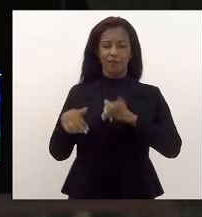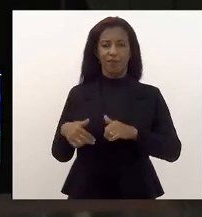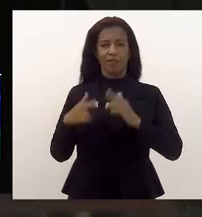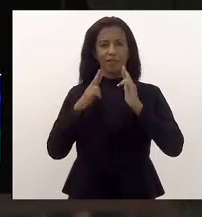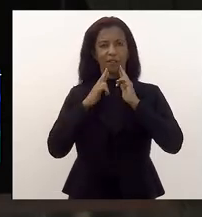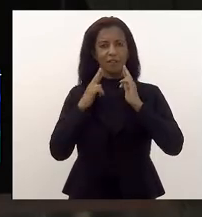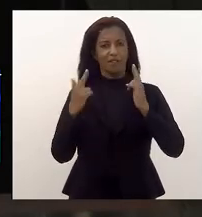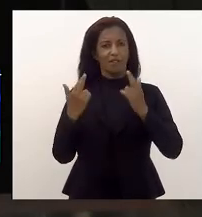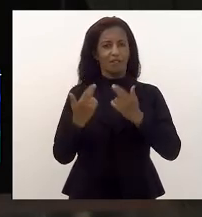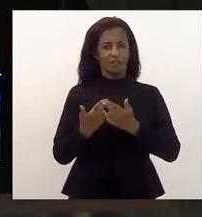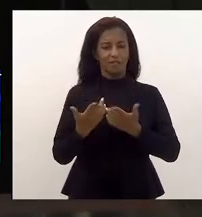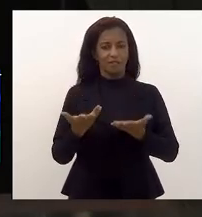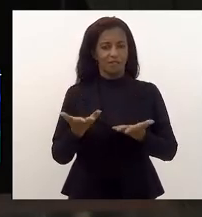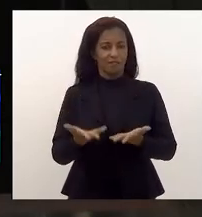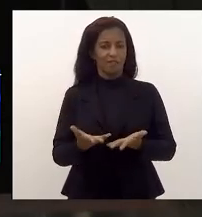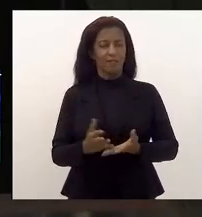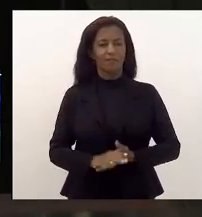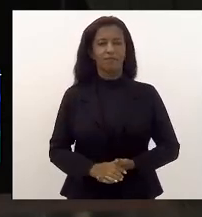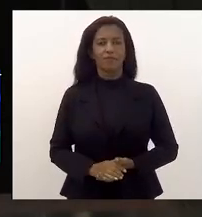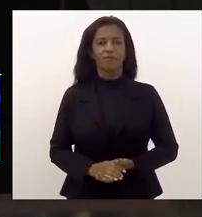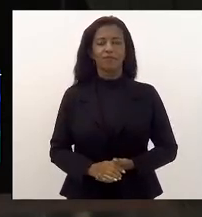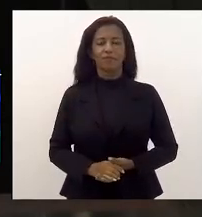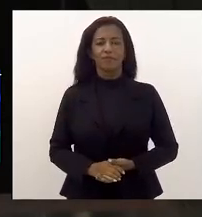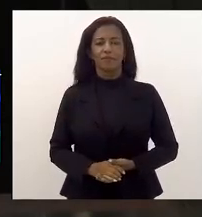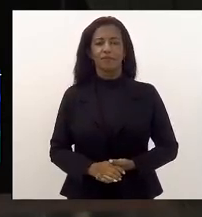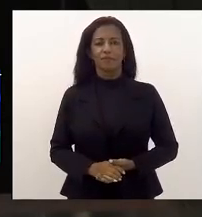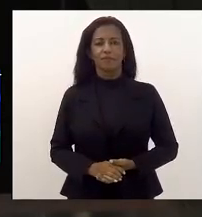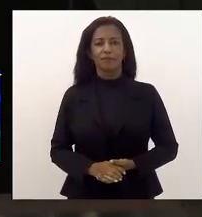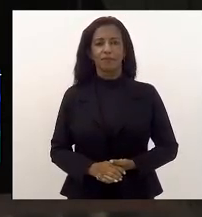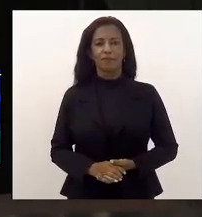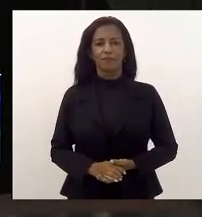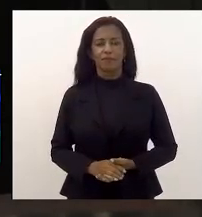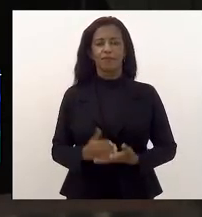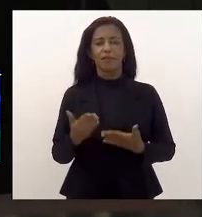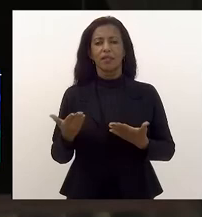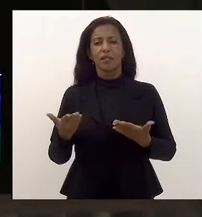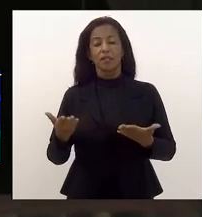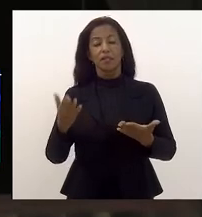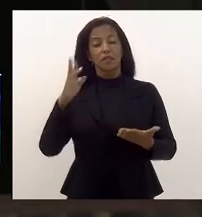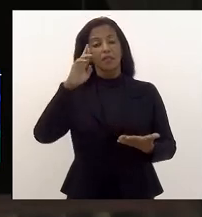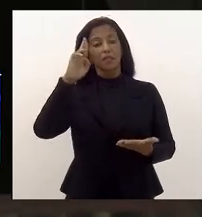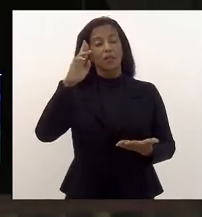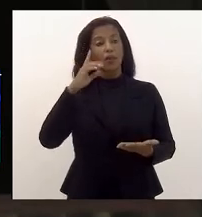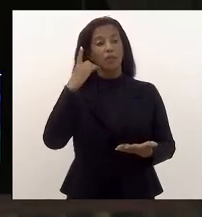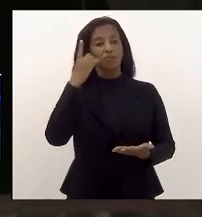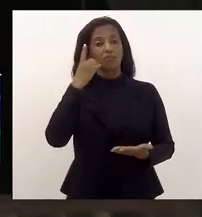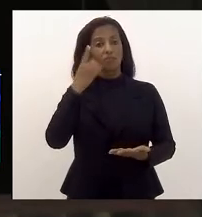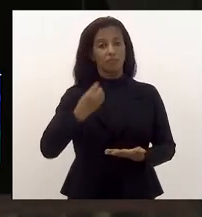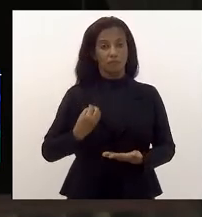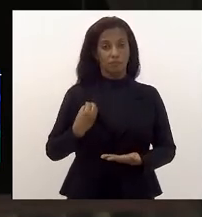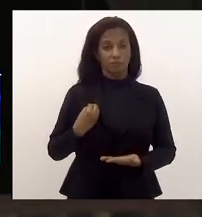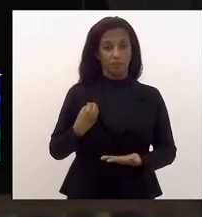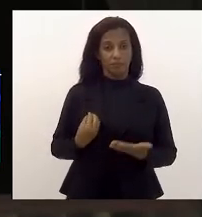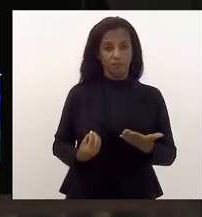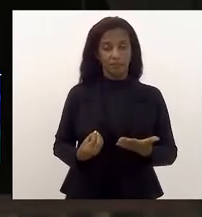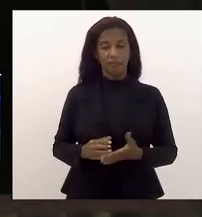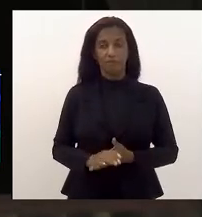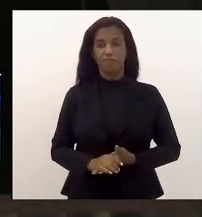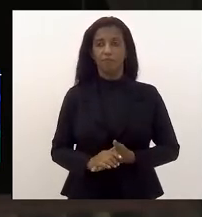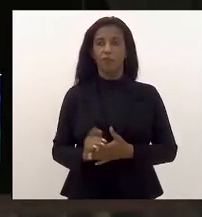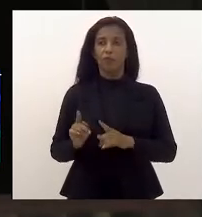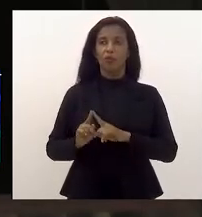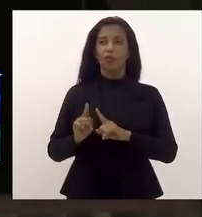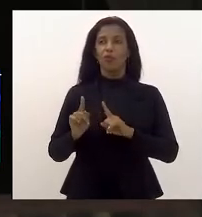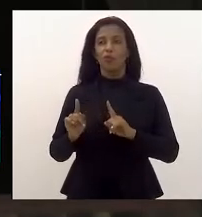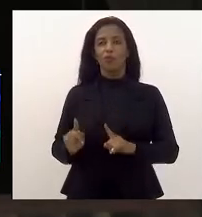desta sessão do dia de hoje. Senhoras deputadas presentes, senhores deputados presentes, funcionários,